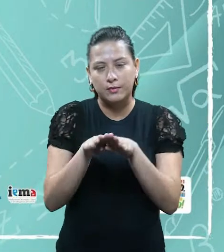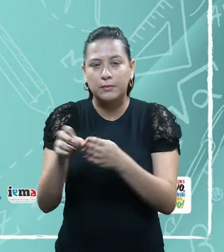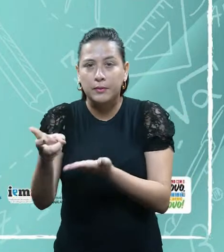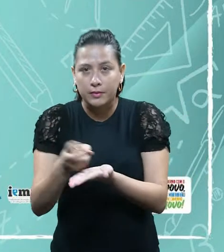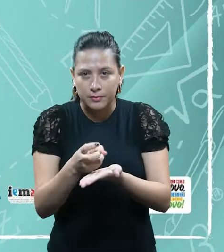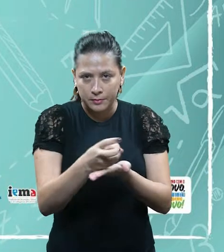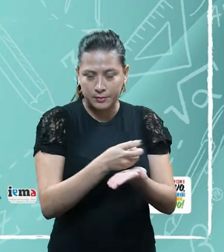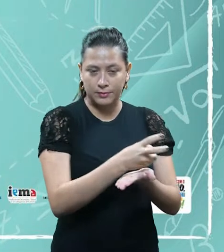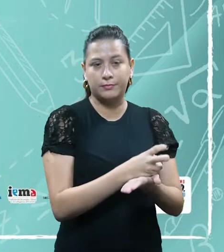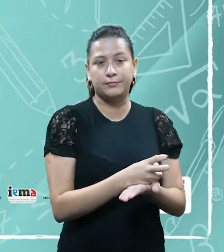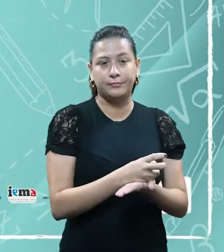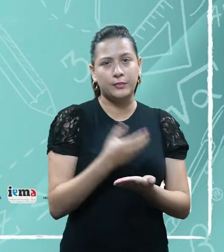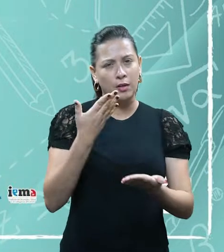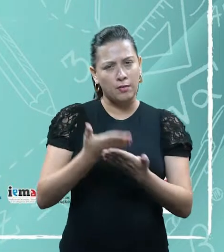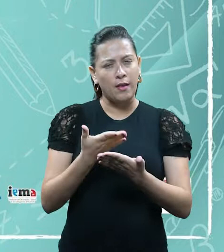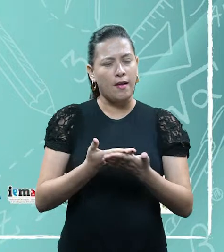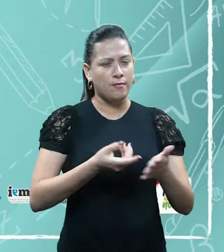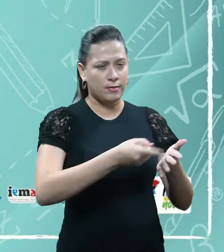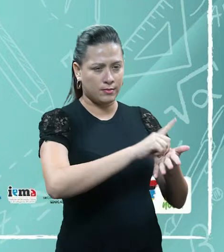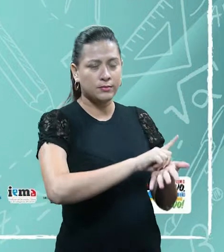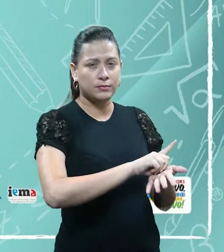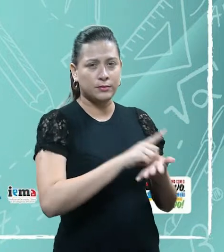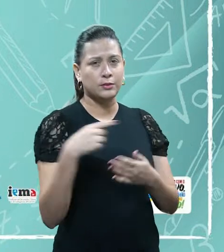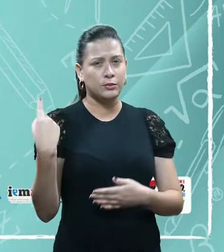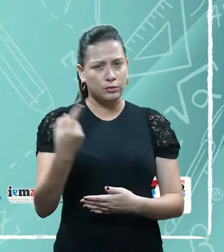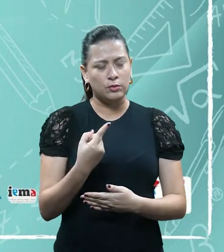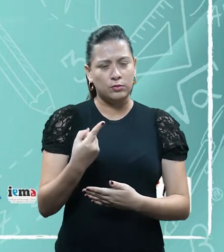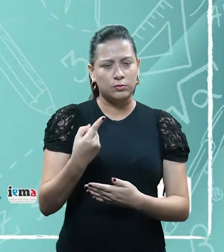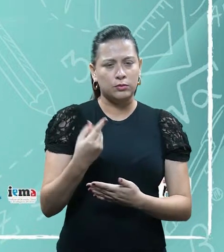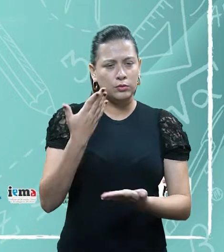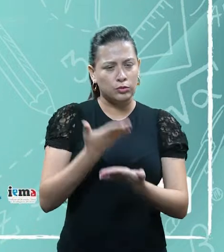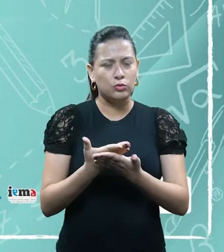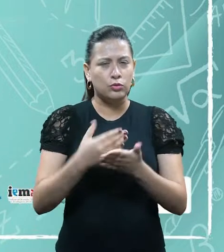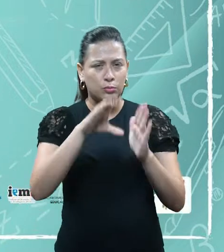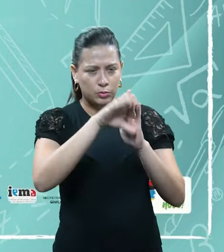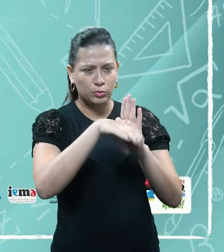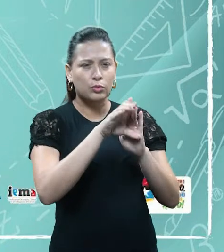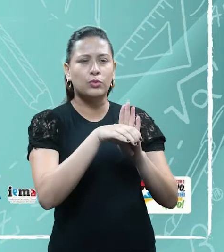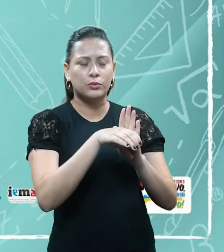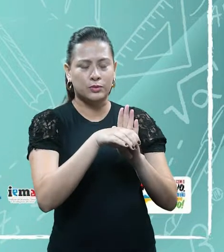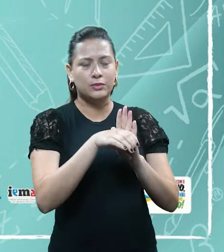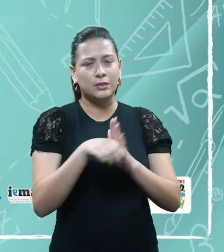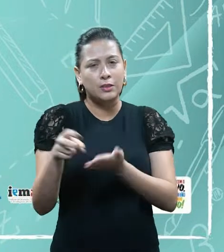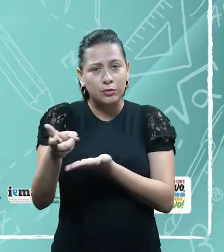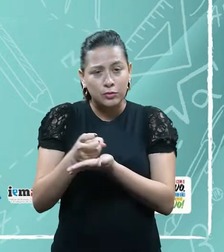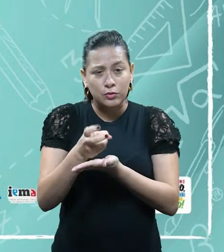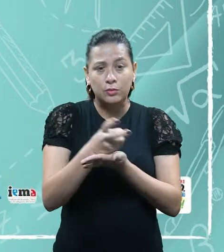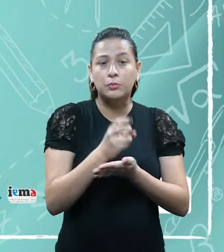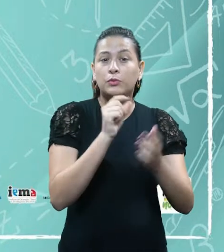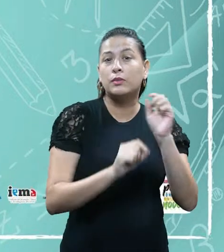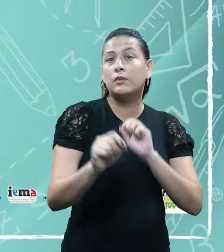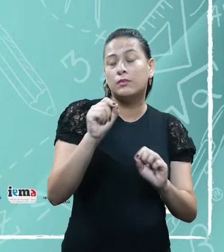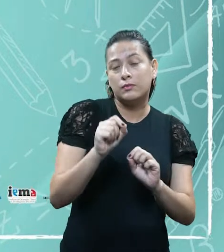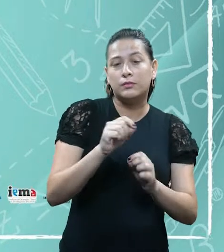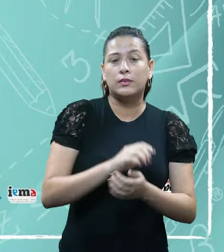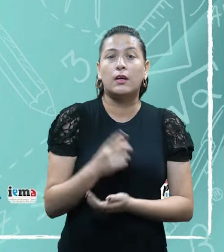aula, gente conceituou tributo. A gente sabe que tributo é justamente uma